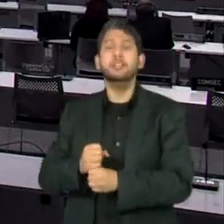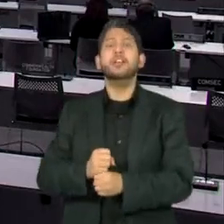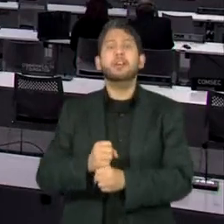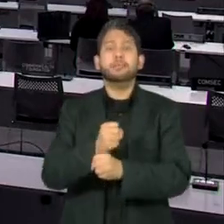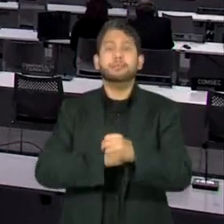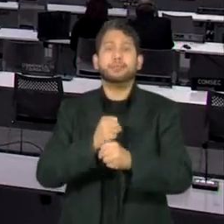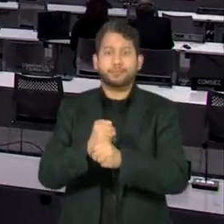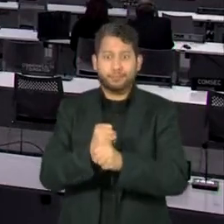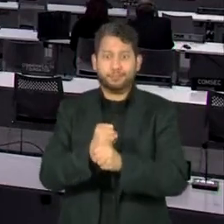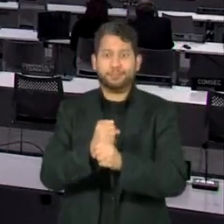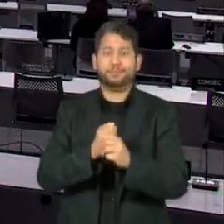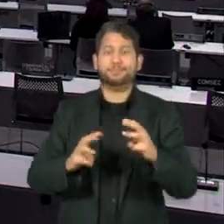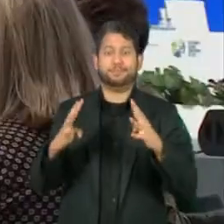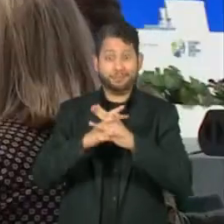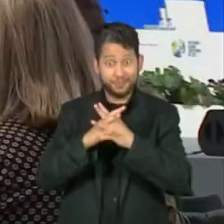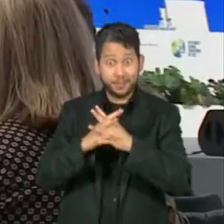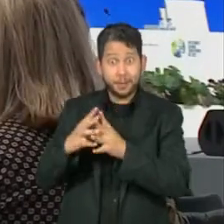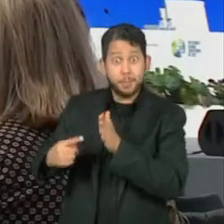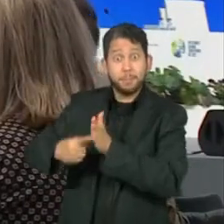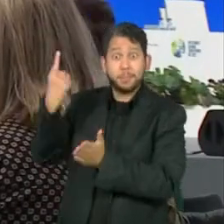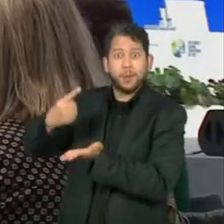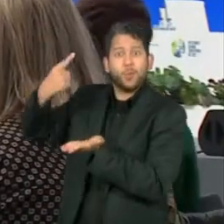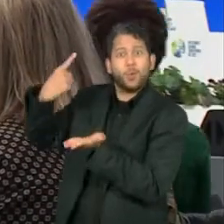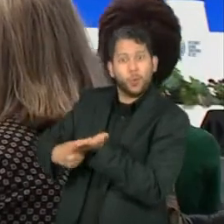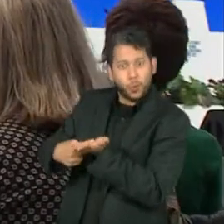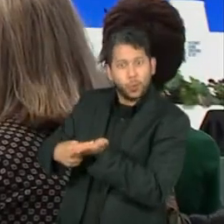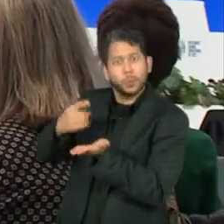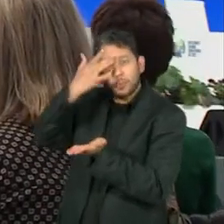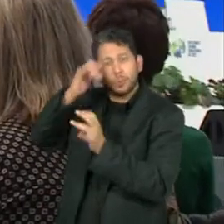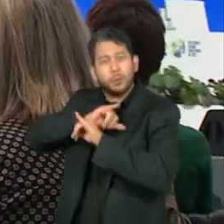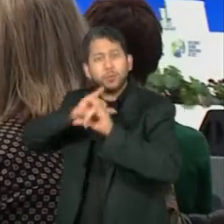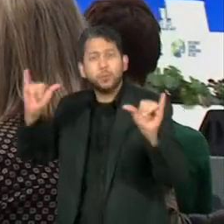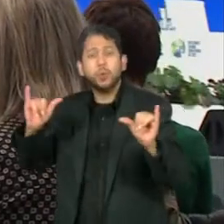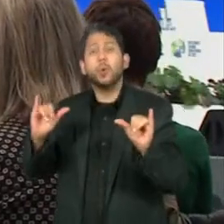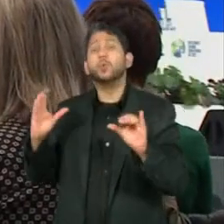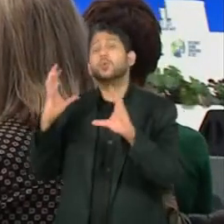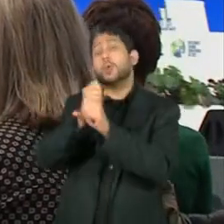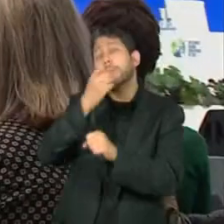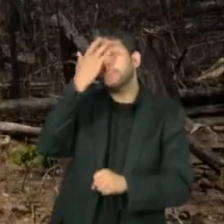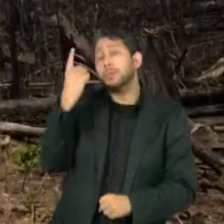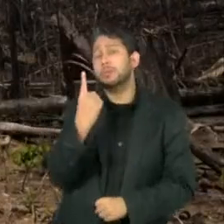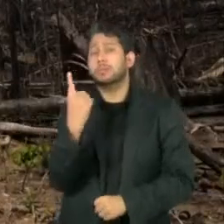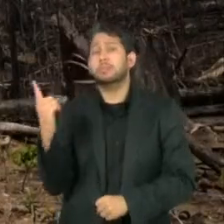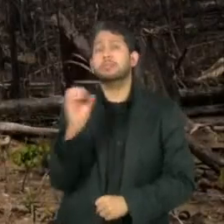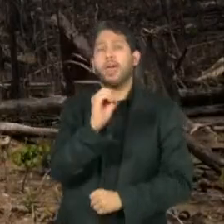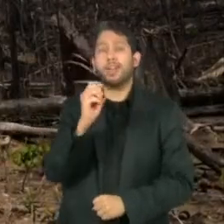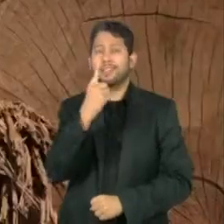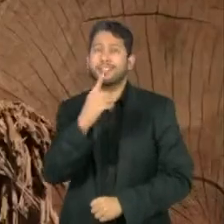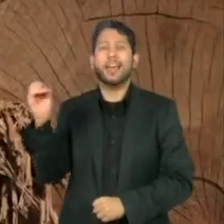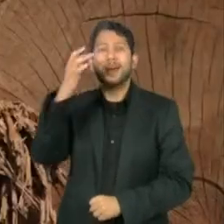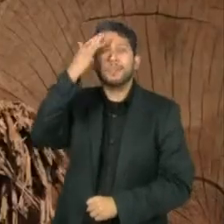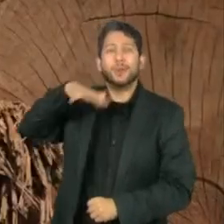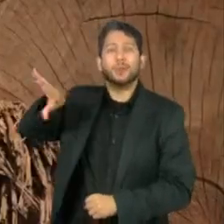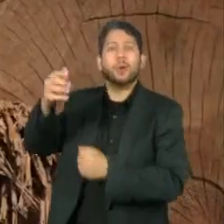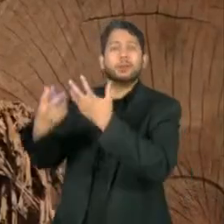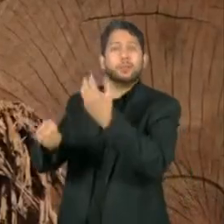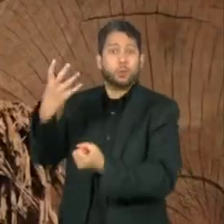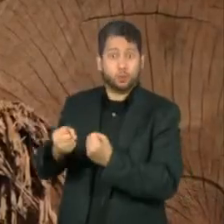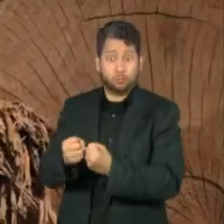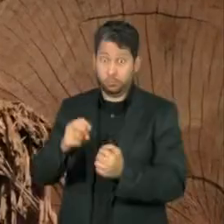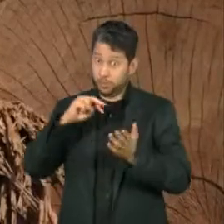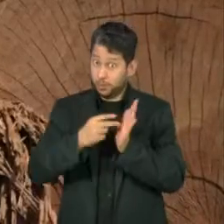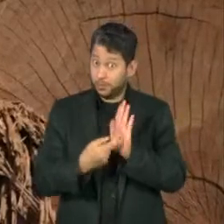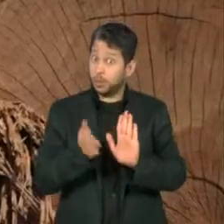saiu o primeiro acordo, anunciado com entusiasmo por mais de 100 líderes mundiais. Eles se comprometeram a acabar